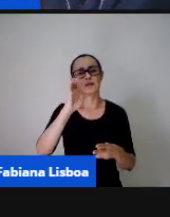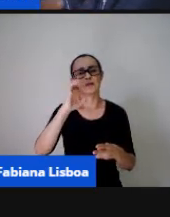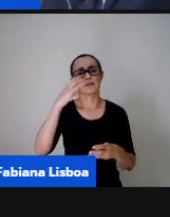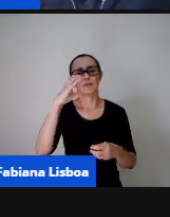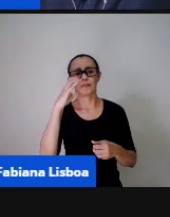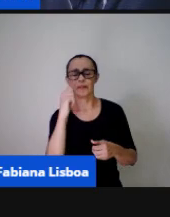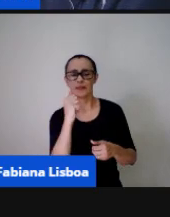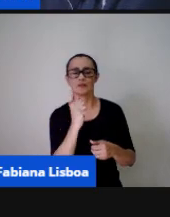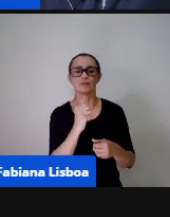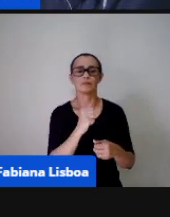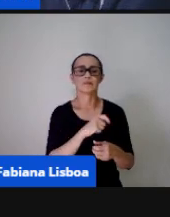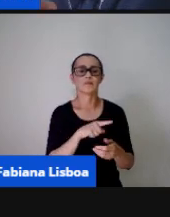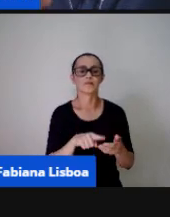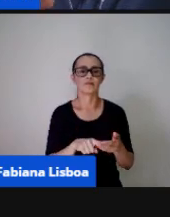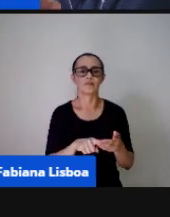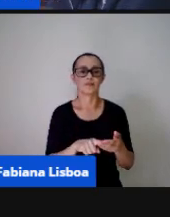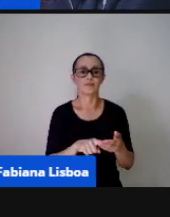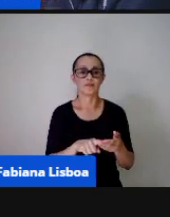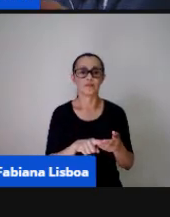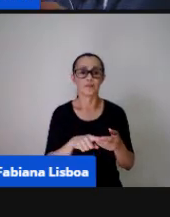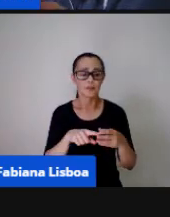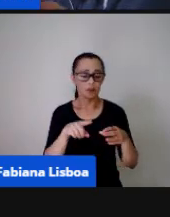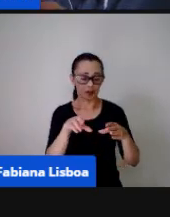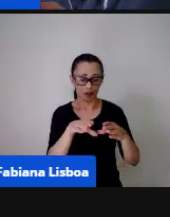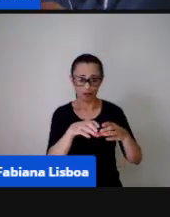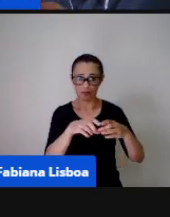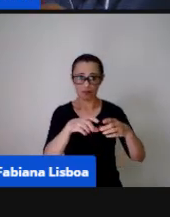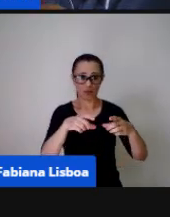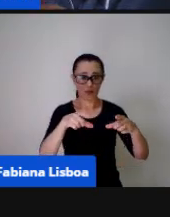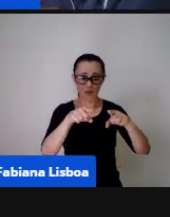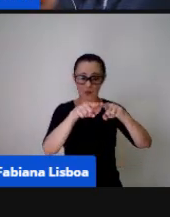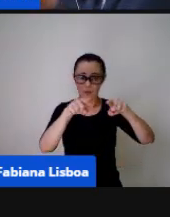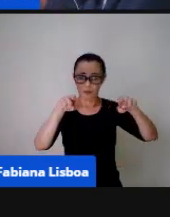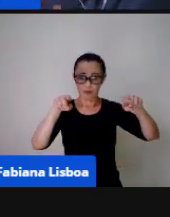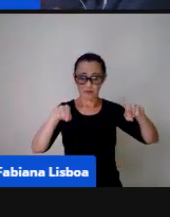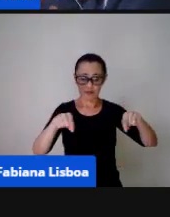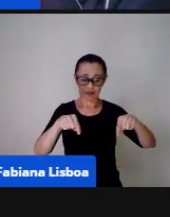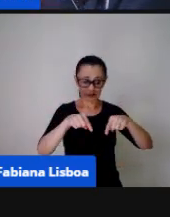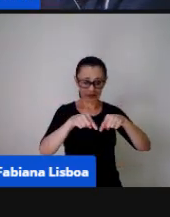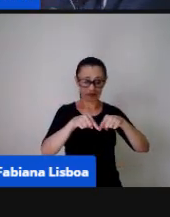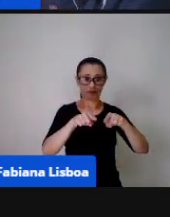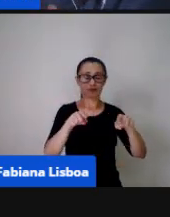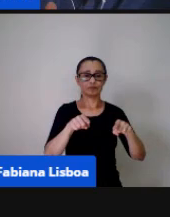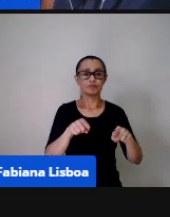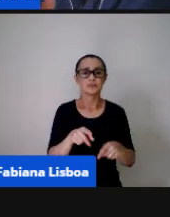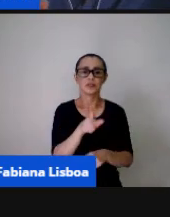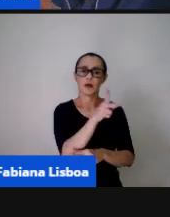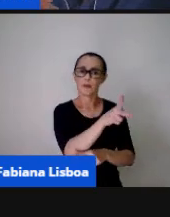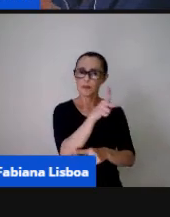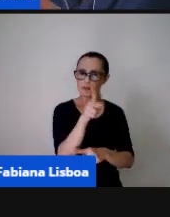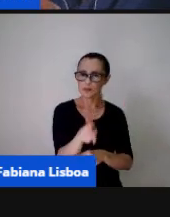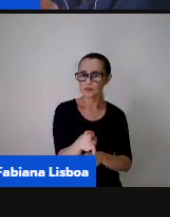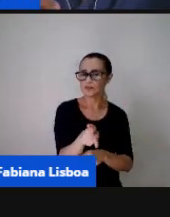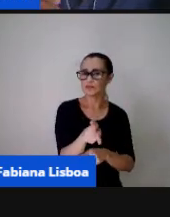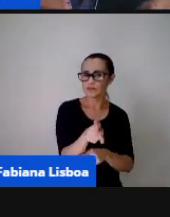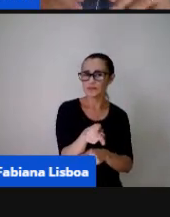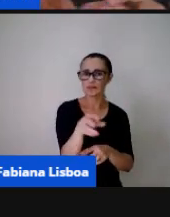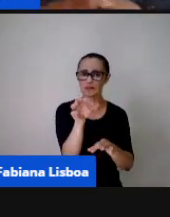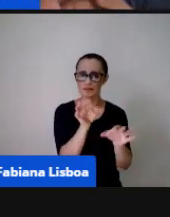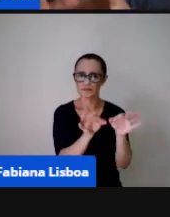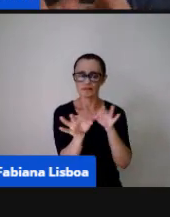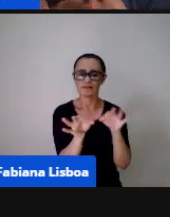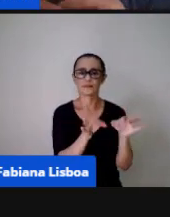além de ser tridimensional nessa forma ele foi construído pela professora a professora confeccionou